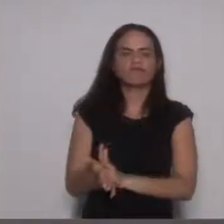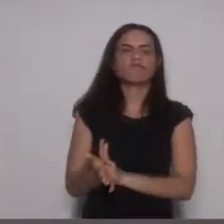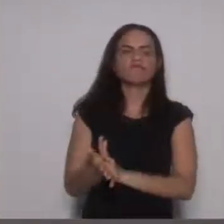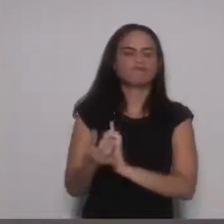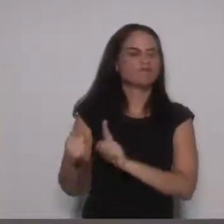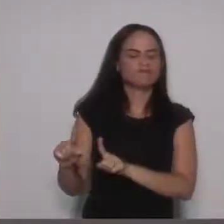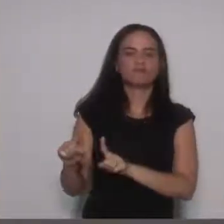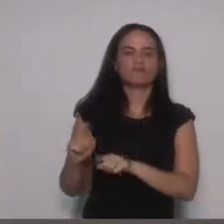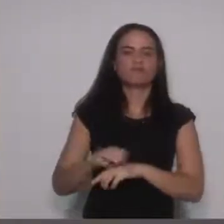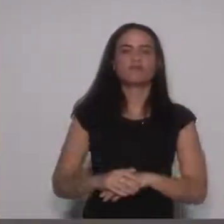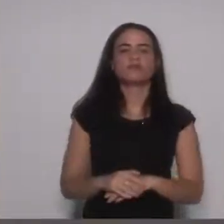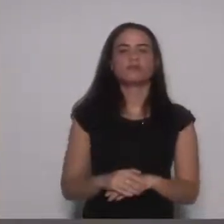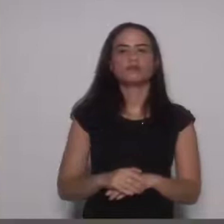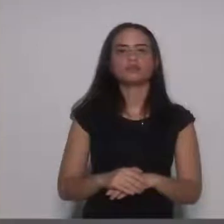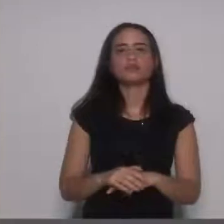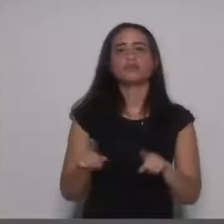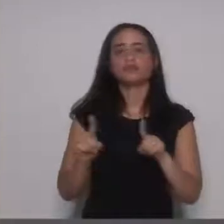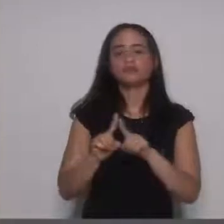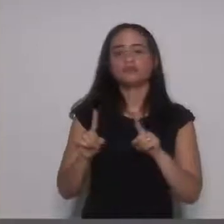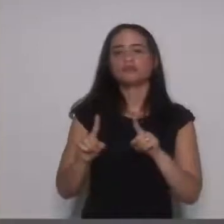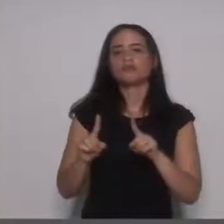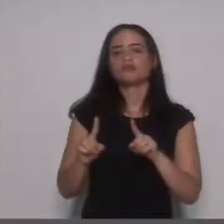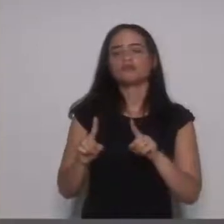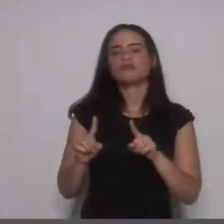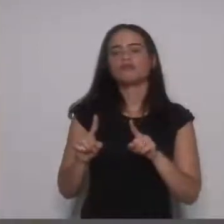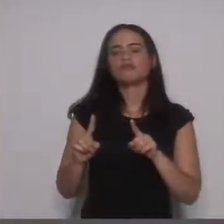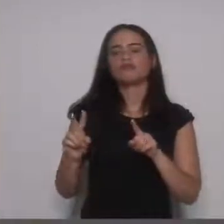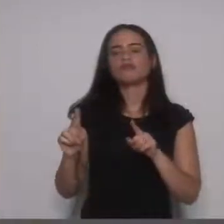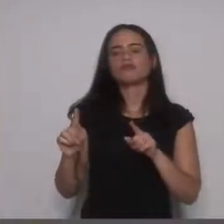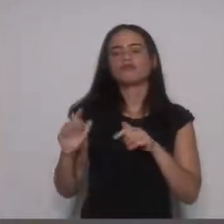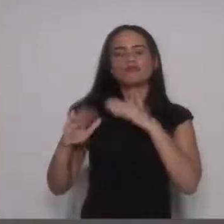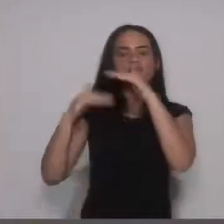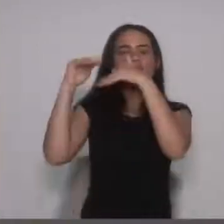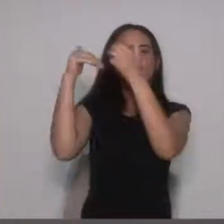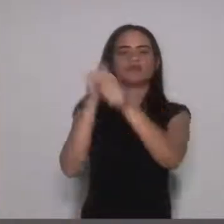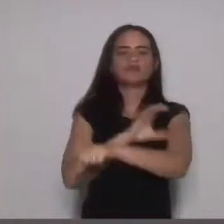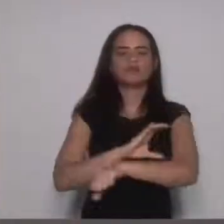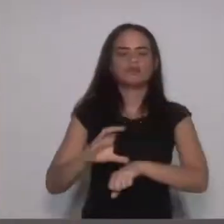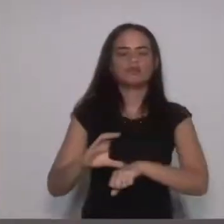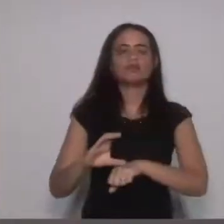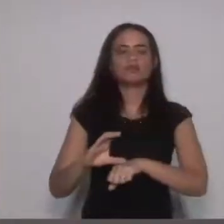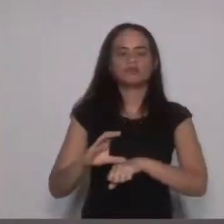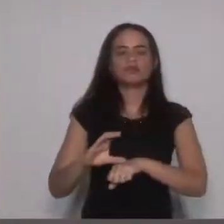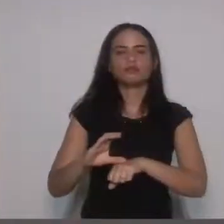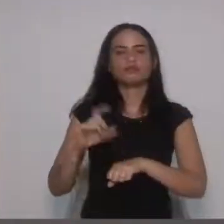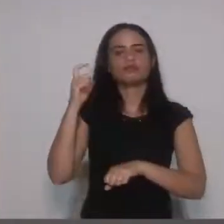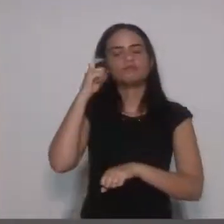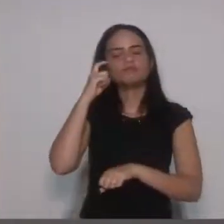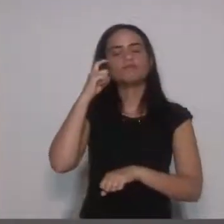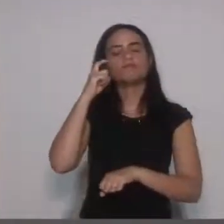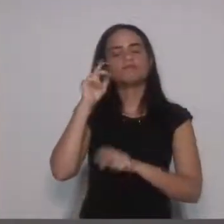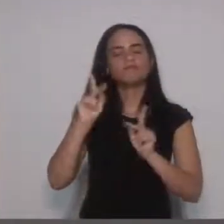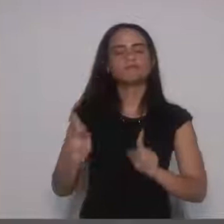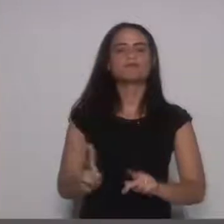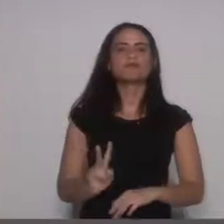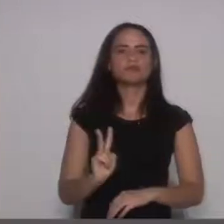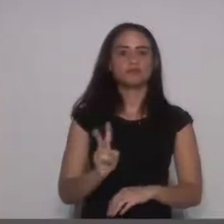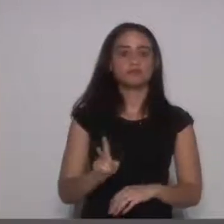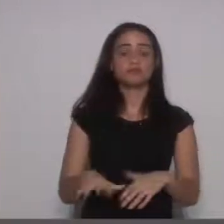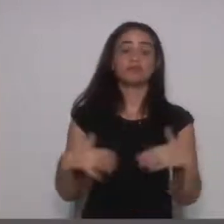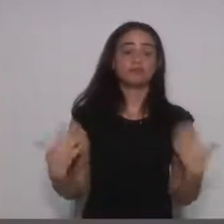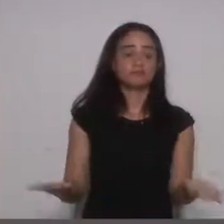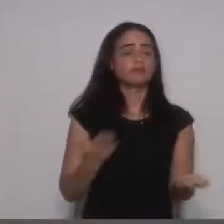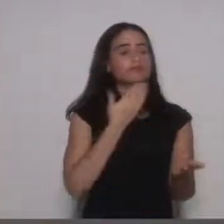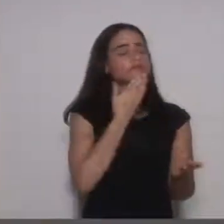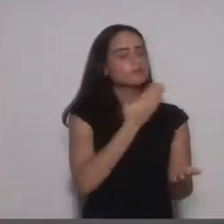também de reagir adequadamente às frustrações no desenvolvimento da cultura e da sua resolução pacífica. Então, venho aqui, humildemente,